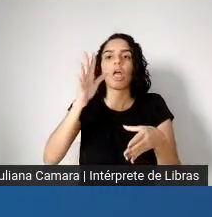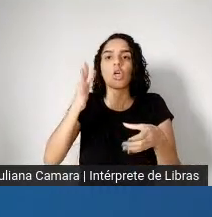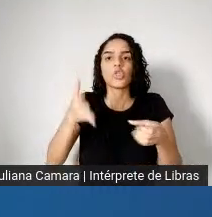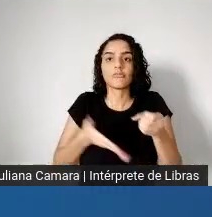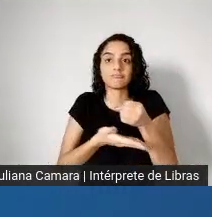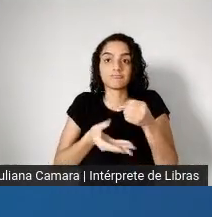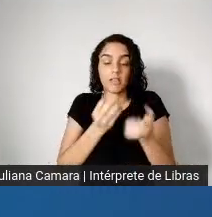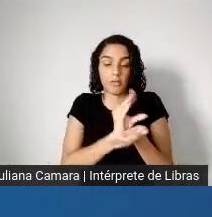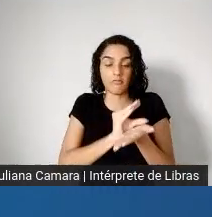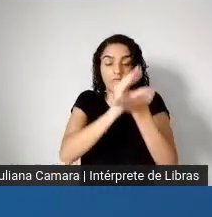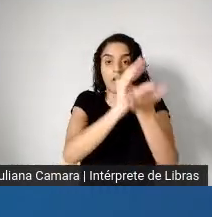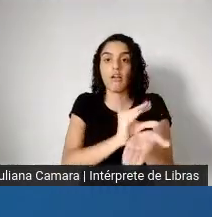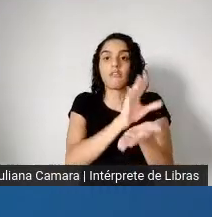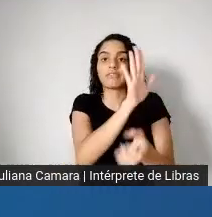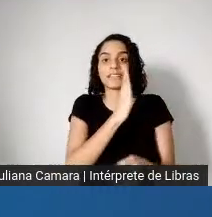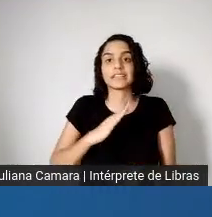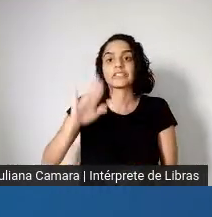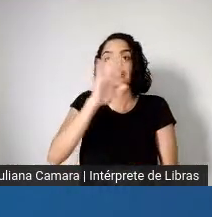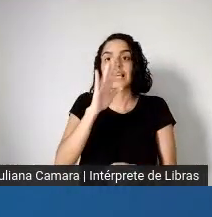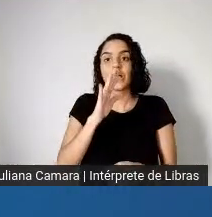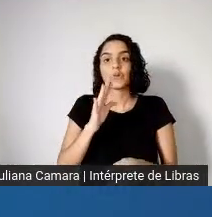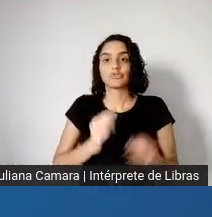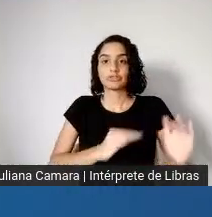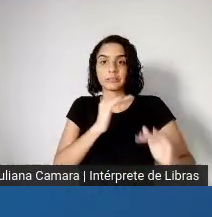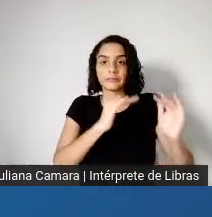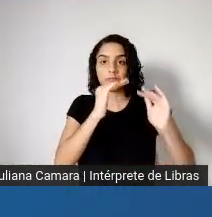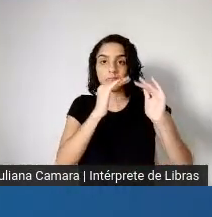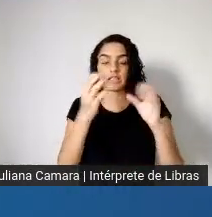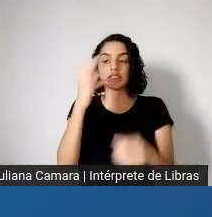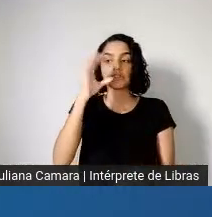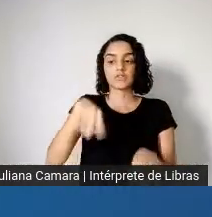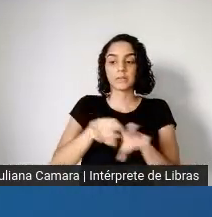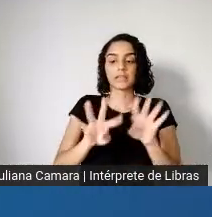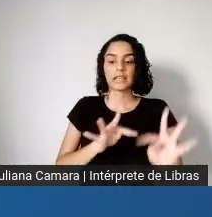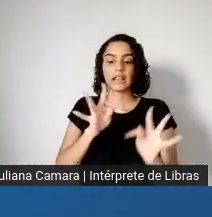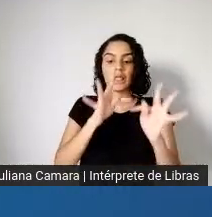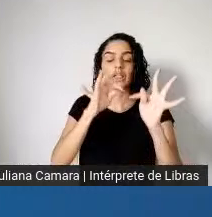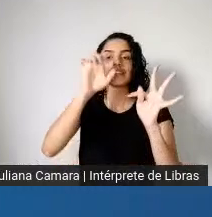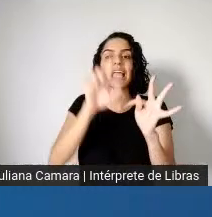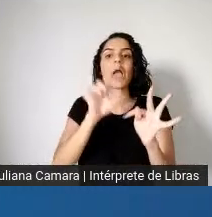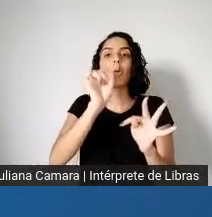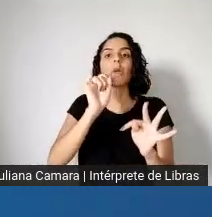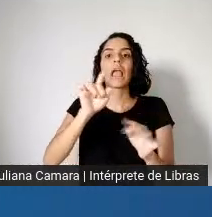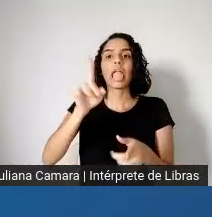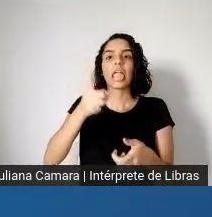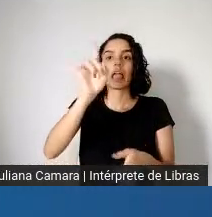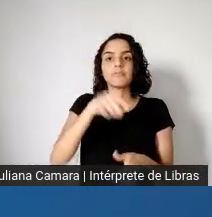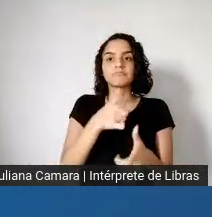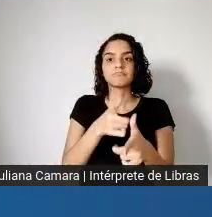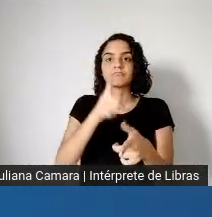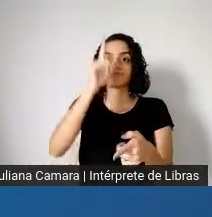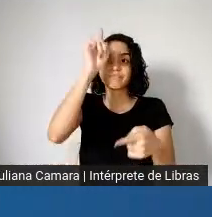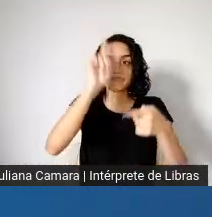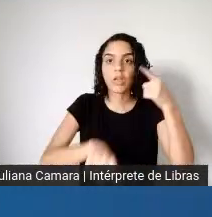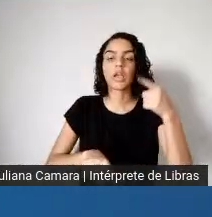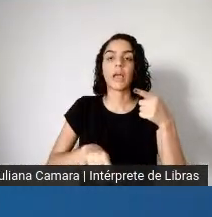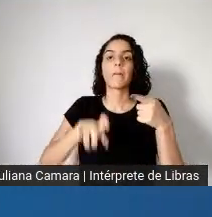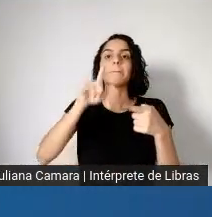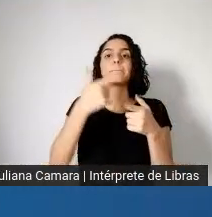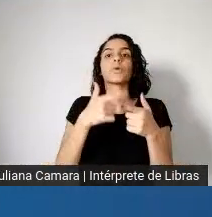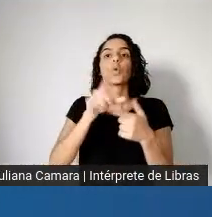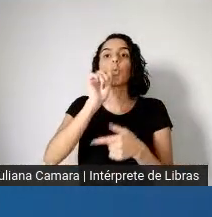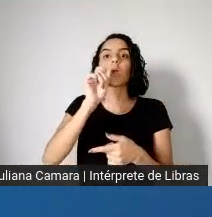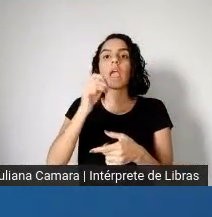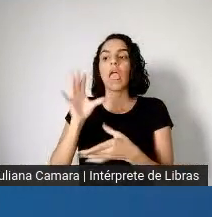Científico e Tecnológico, tá sendo negado, porque fizeram um jogo contábil, colocaram os recursos da ciência para